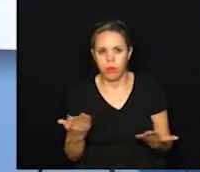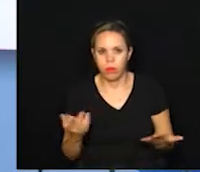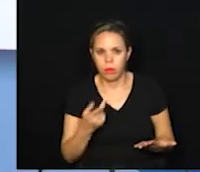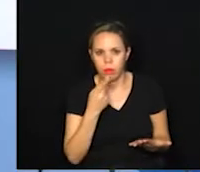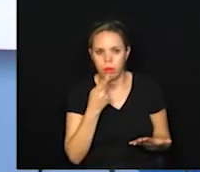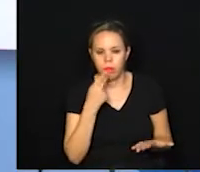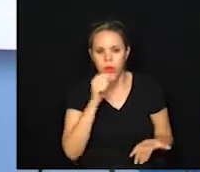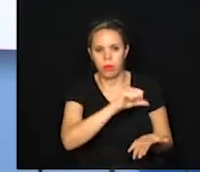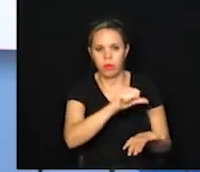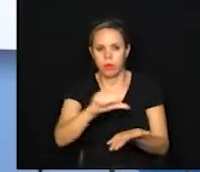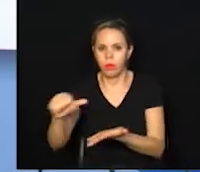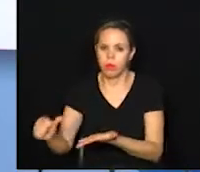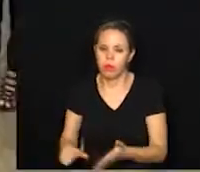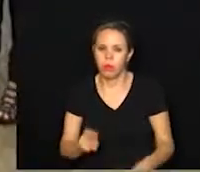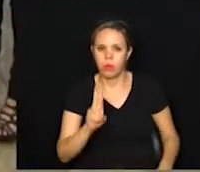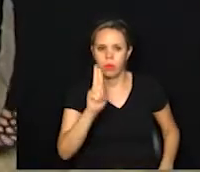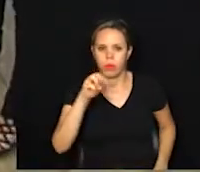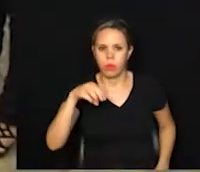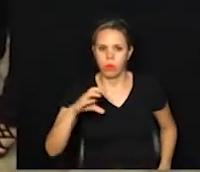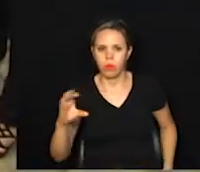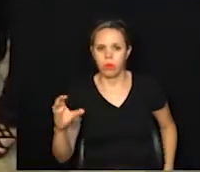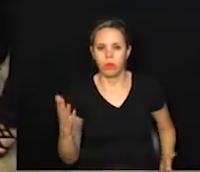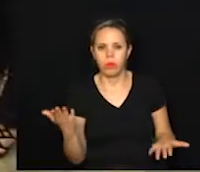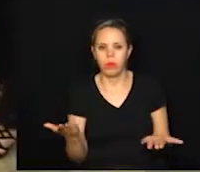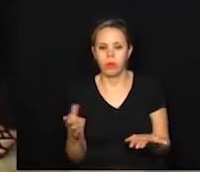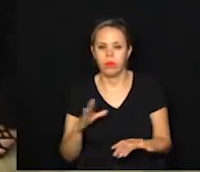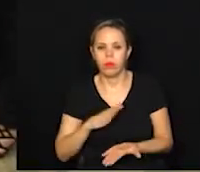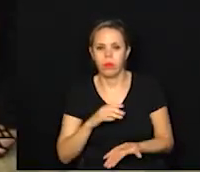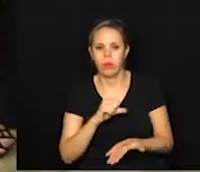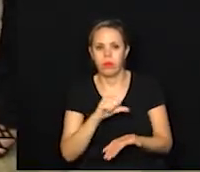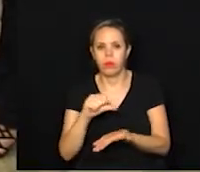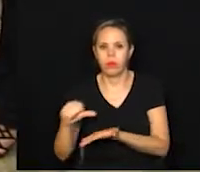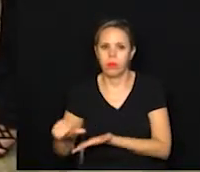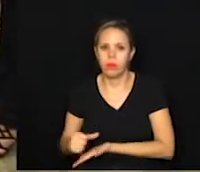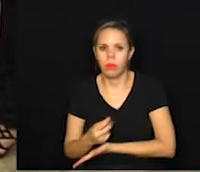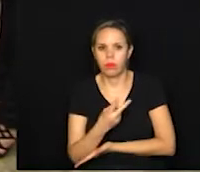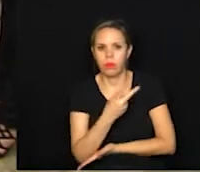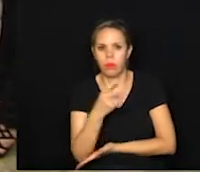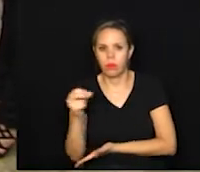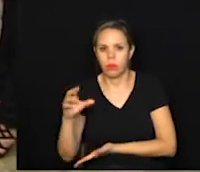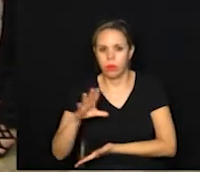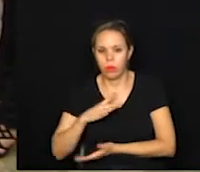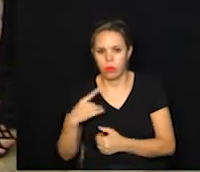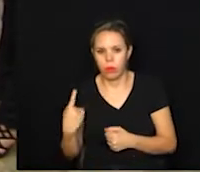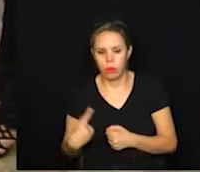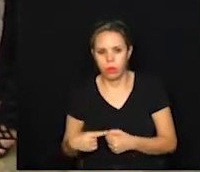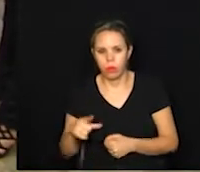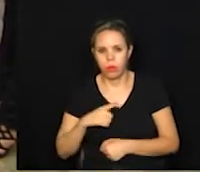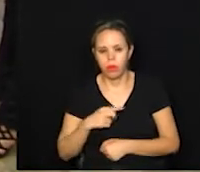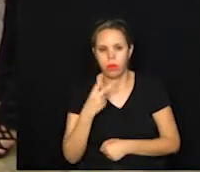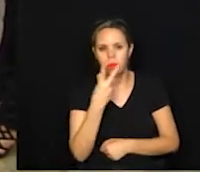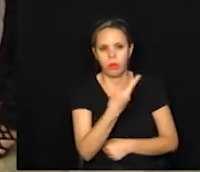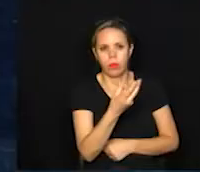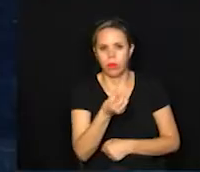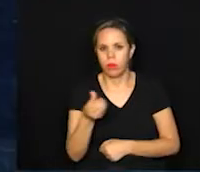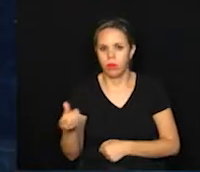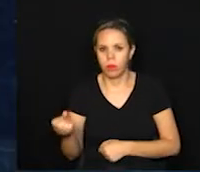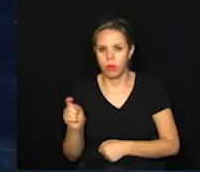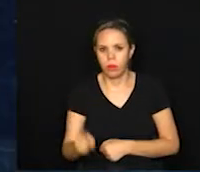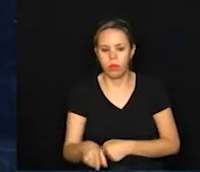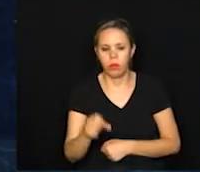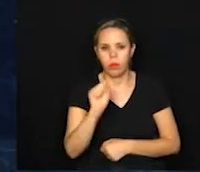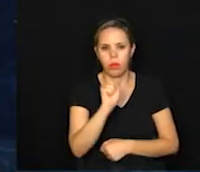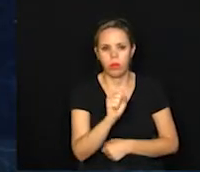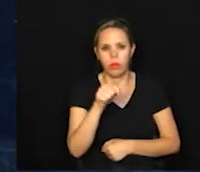falar da região metropolitana, porque aqui na nossa região que compreende 20 municípios, nós temos 266